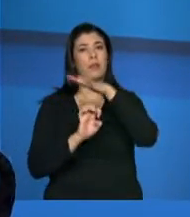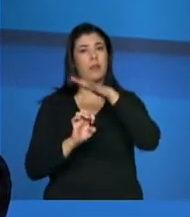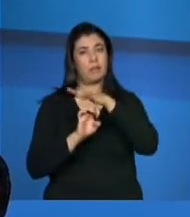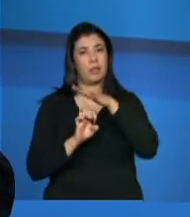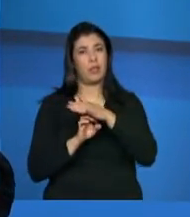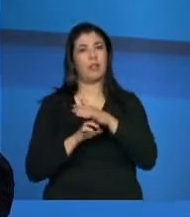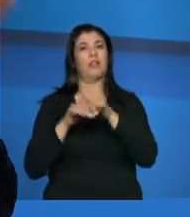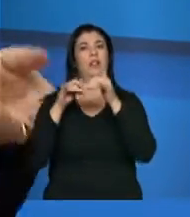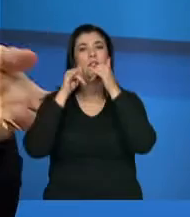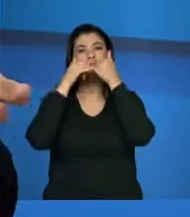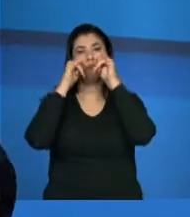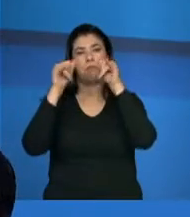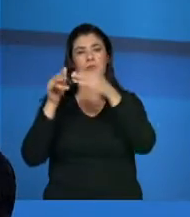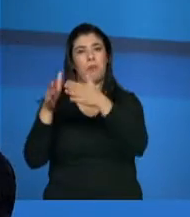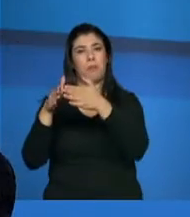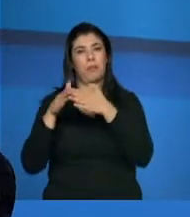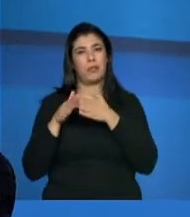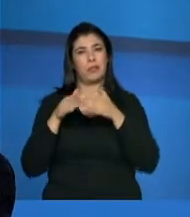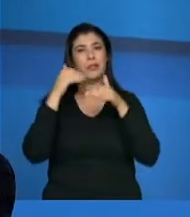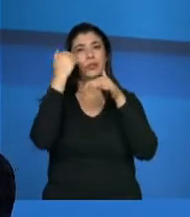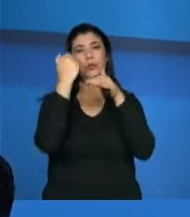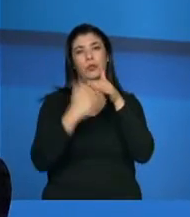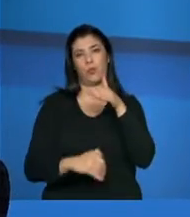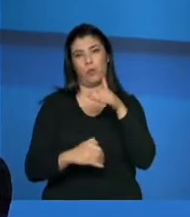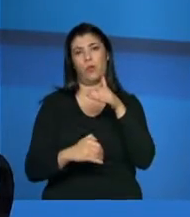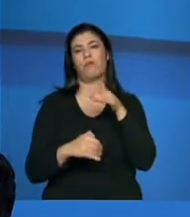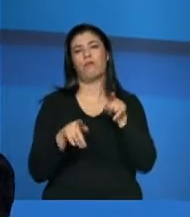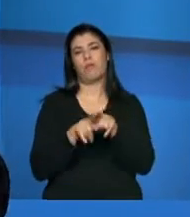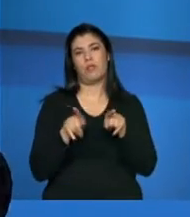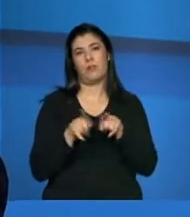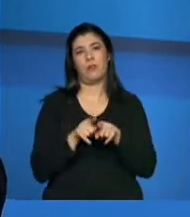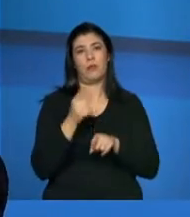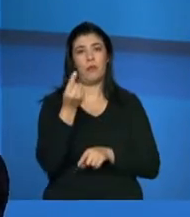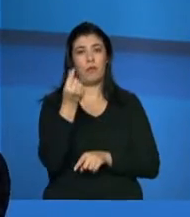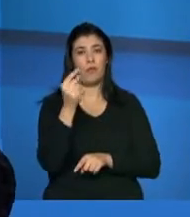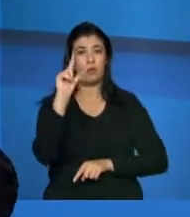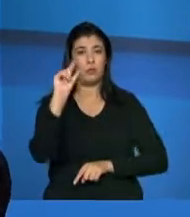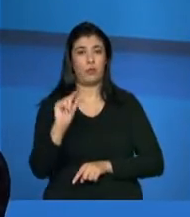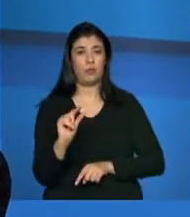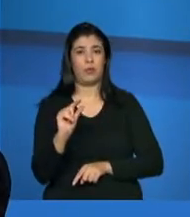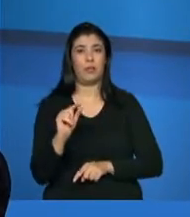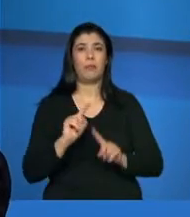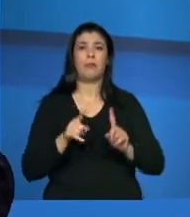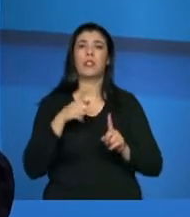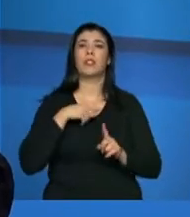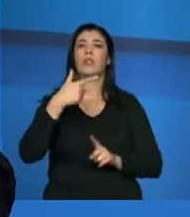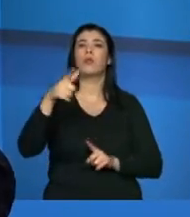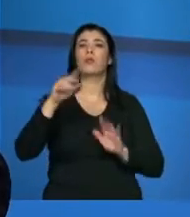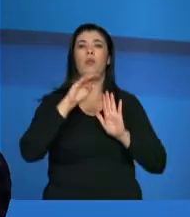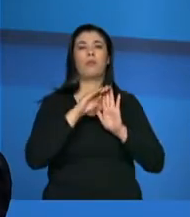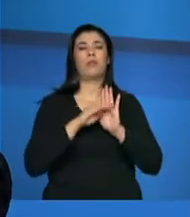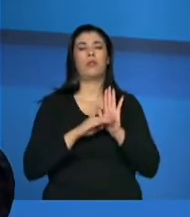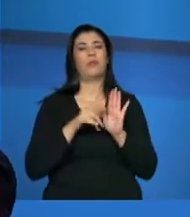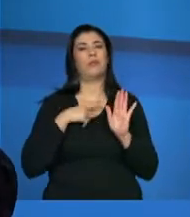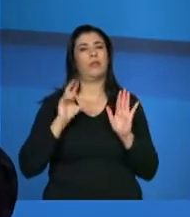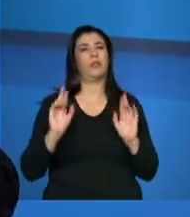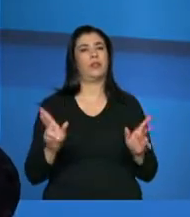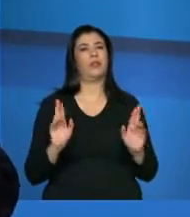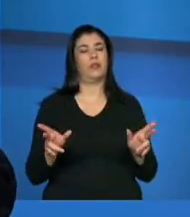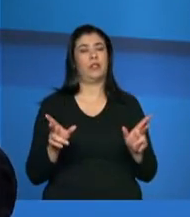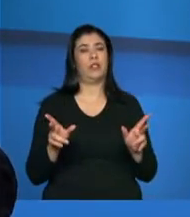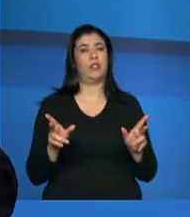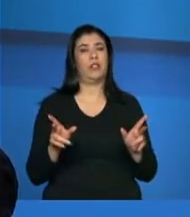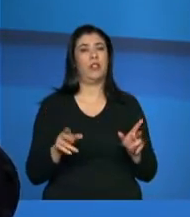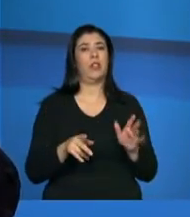é um valor reduzido da tarifa. Mas tem programas, há programas que não, que na verdade a seleção é